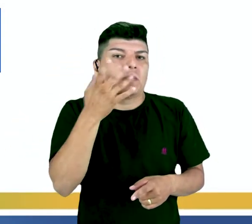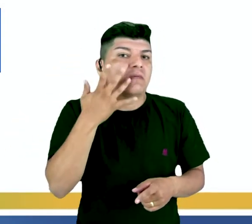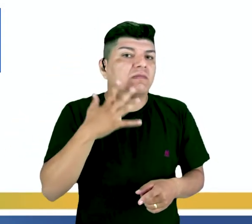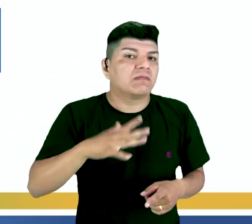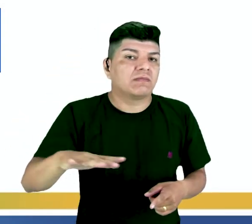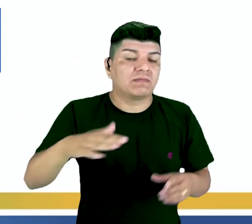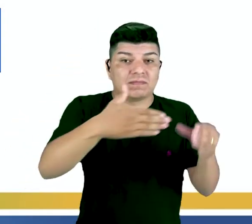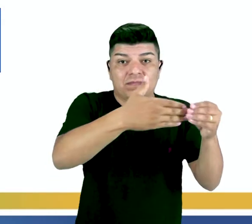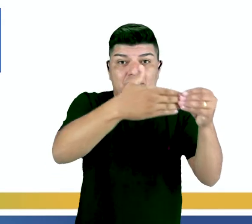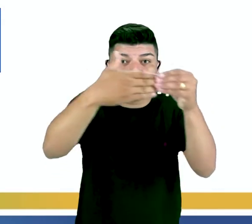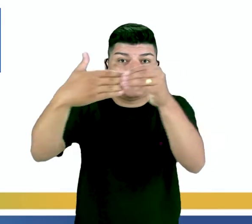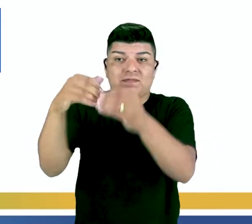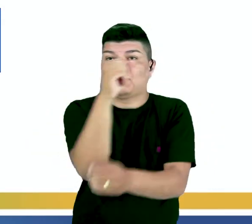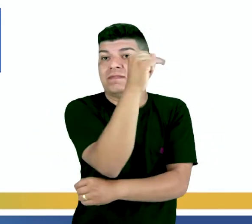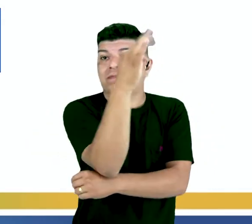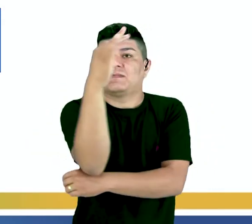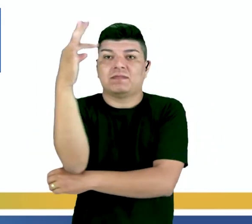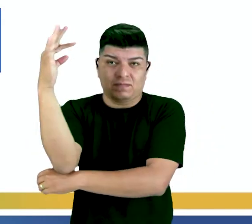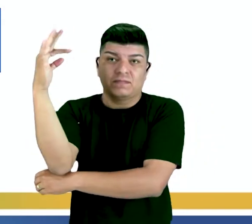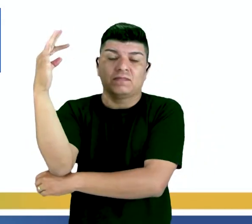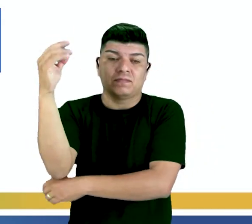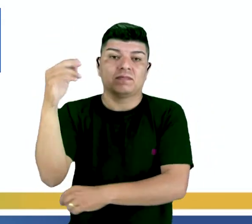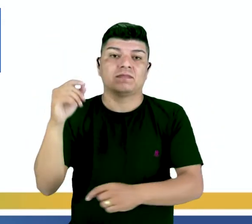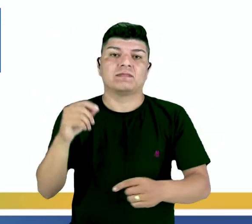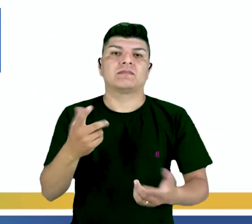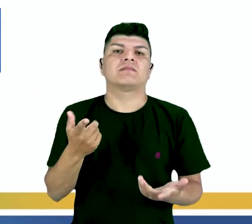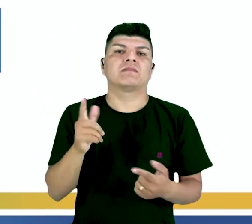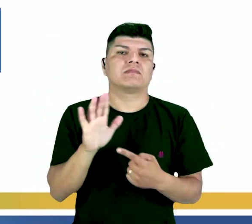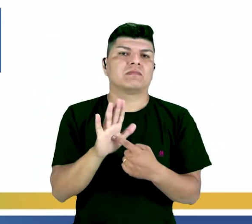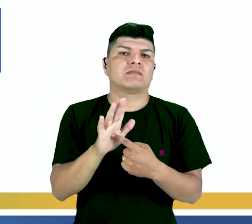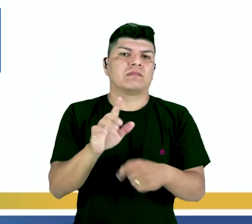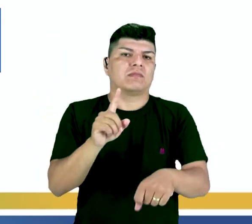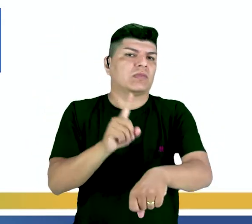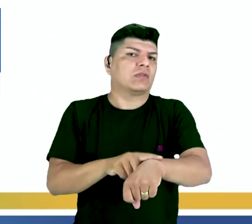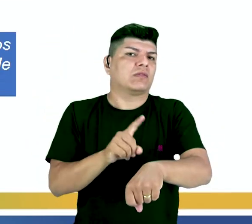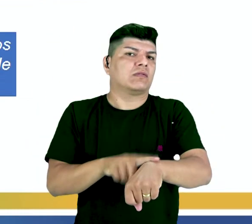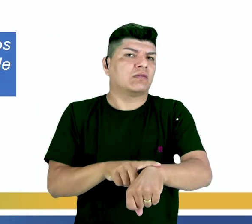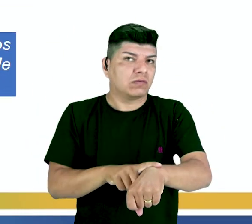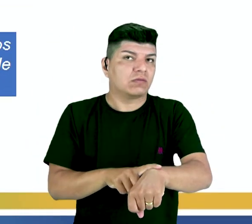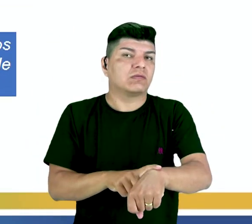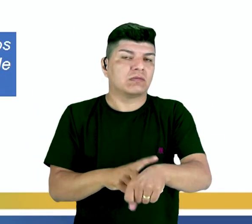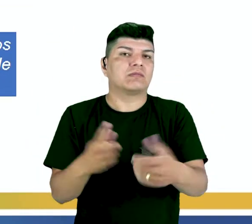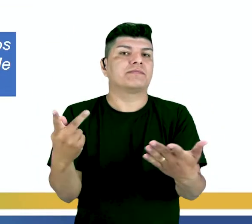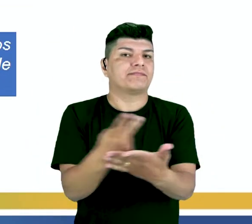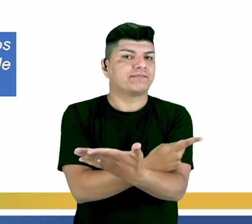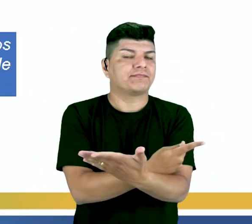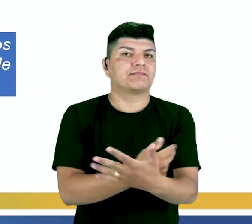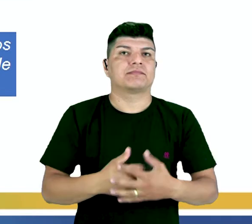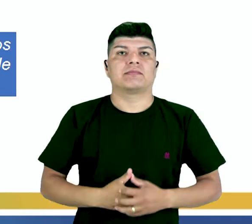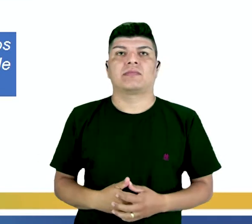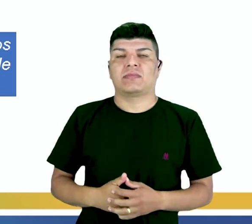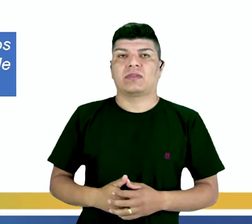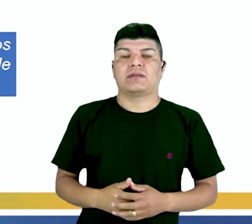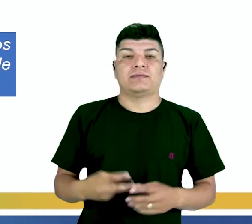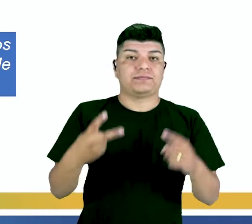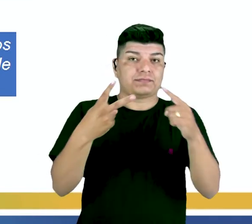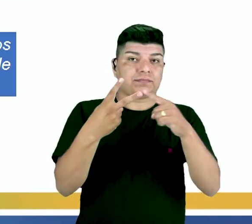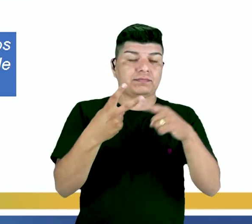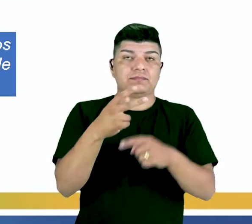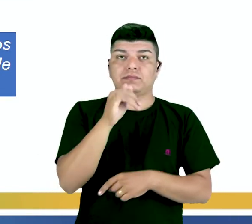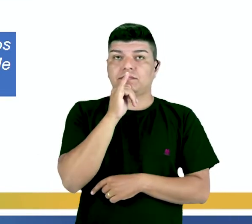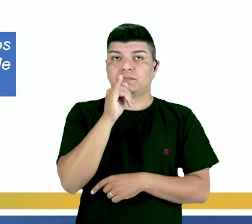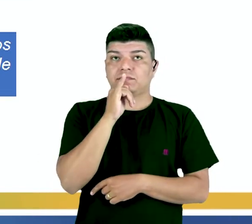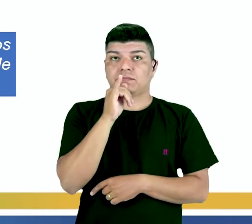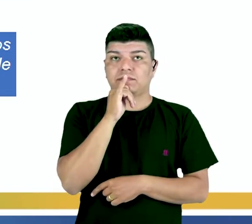levariam eles para a mata. Então é uma expressão que marca o tempo daquela ação que seria executada. Nesse outro exemplo, nós temos três